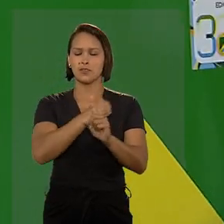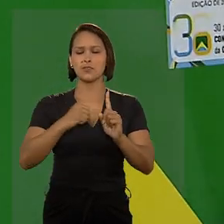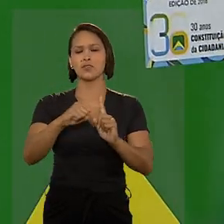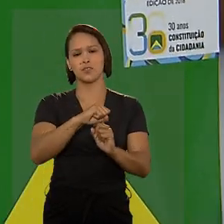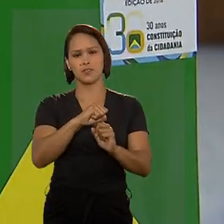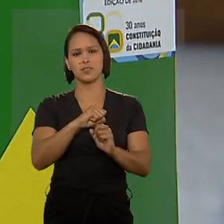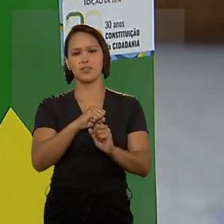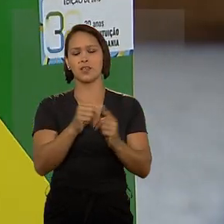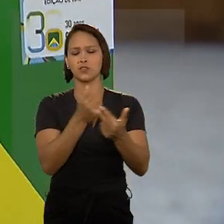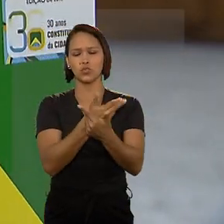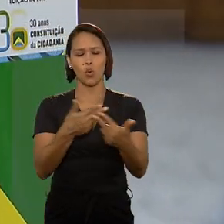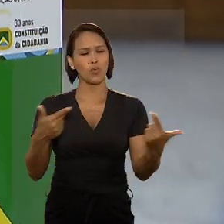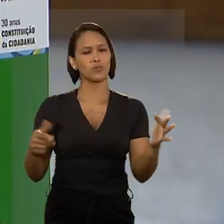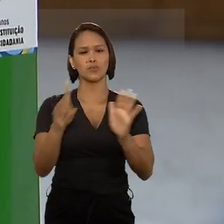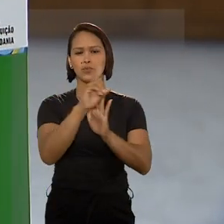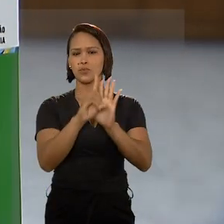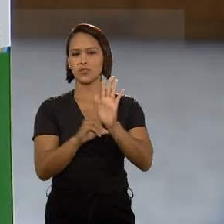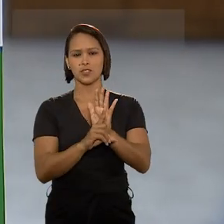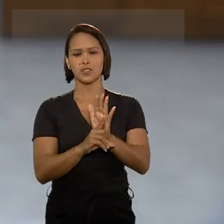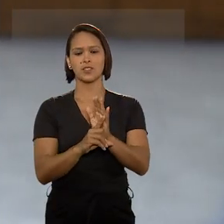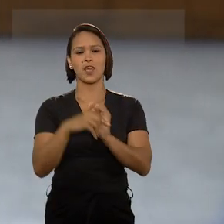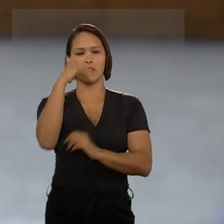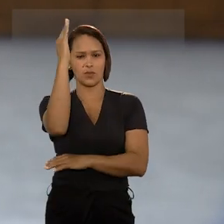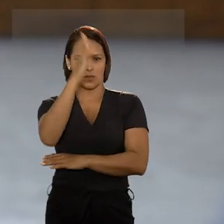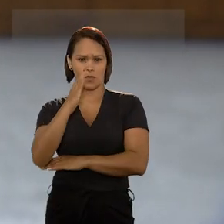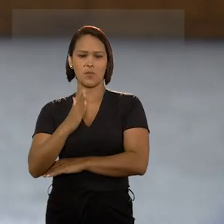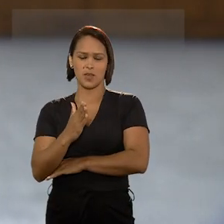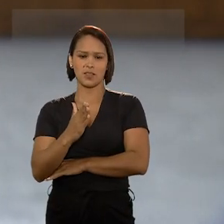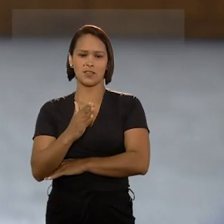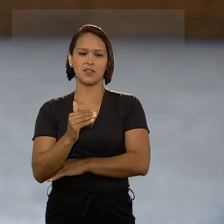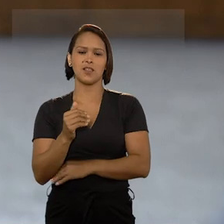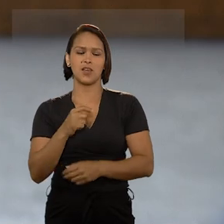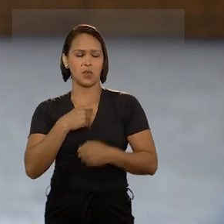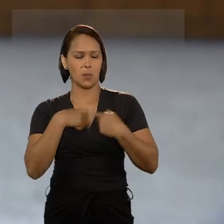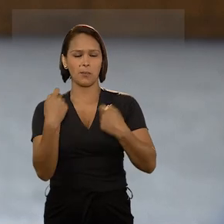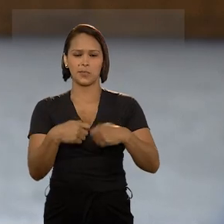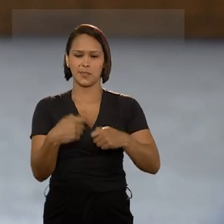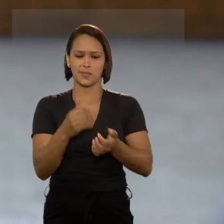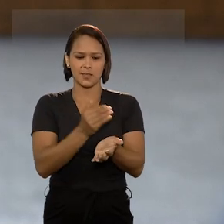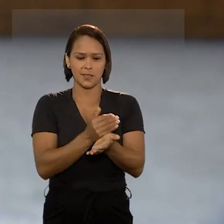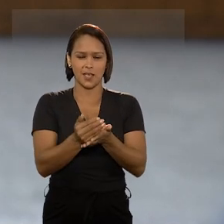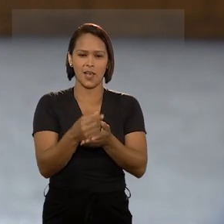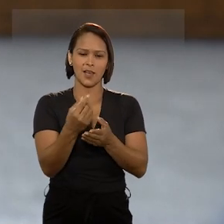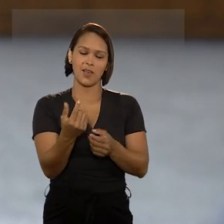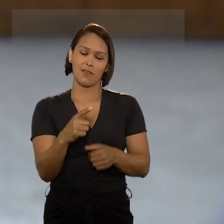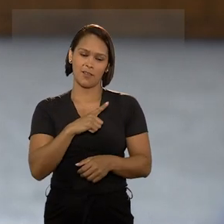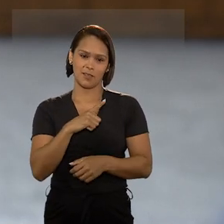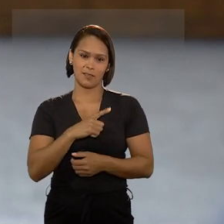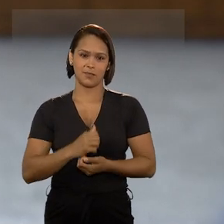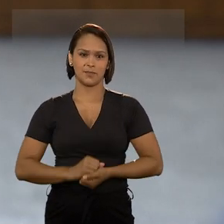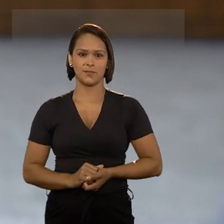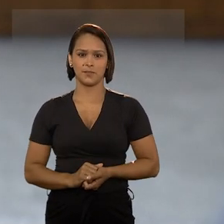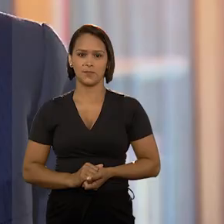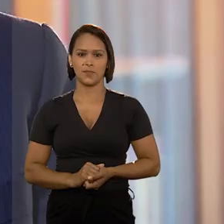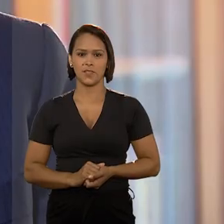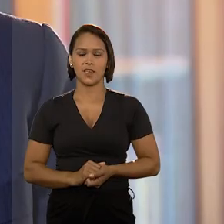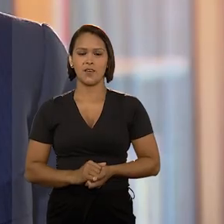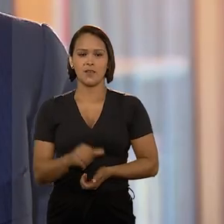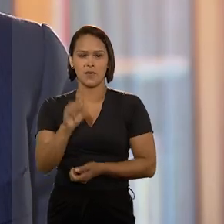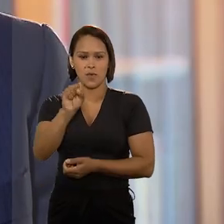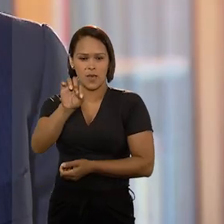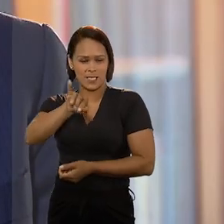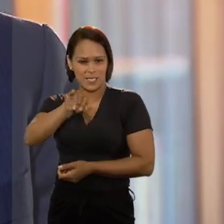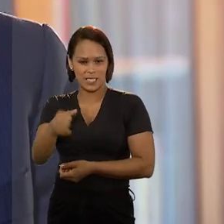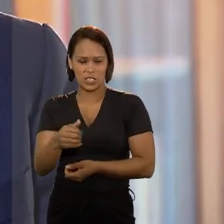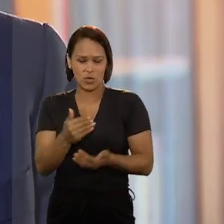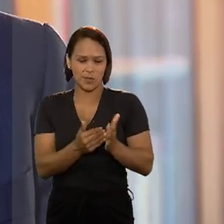sociais, enfim, todos os direitos que os brasileiros passaram a ter. Um